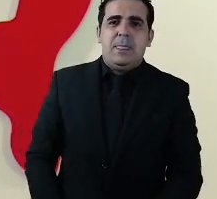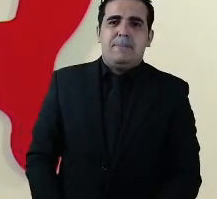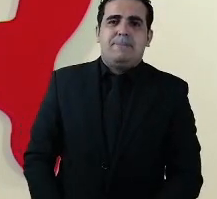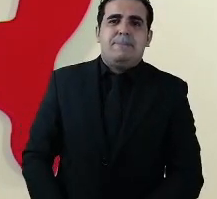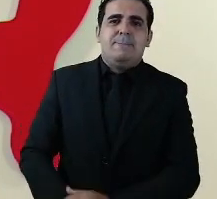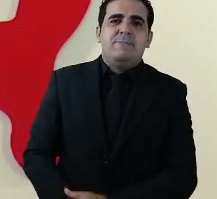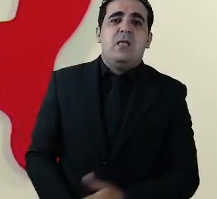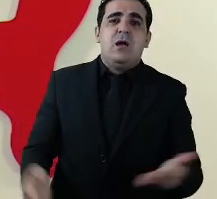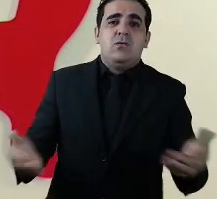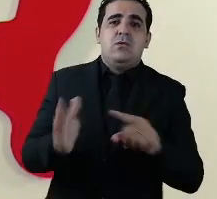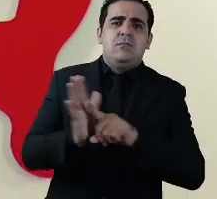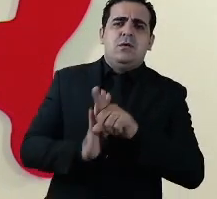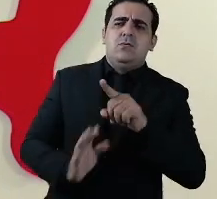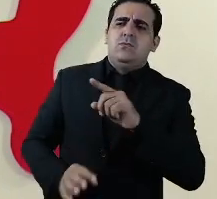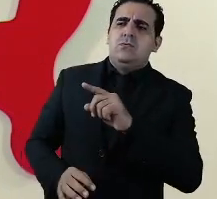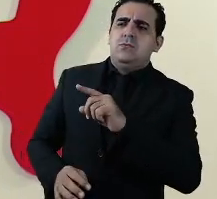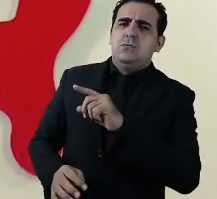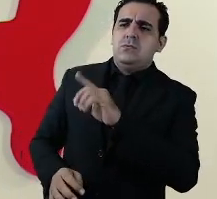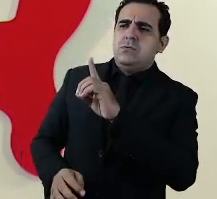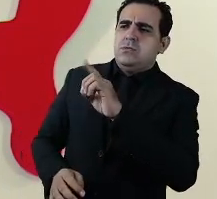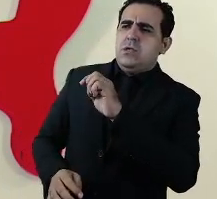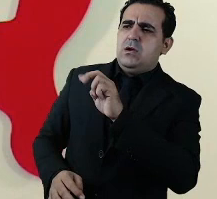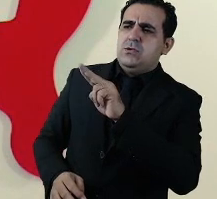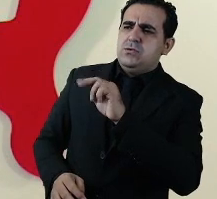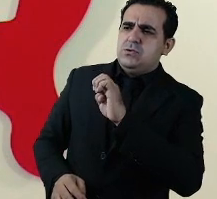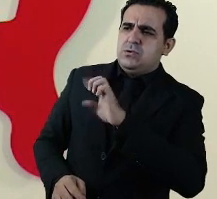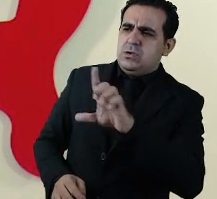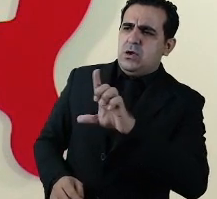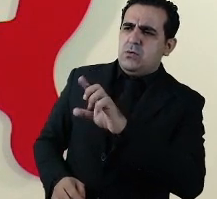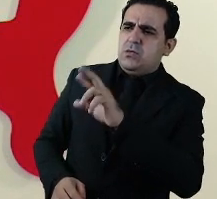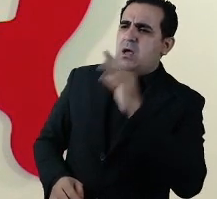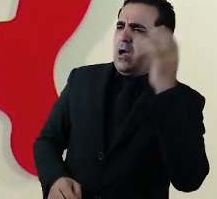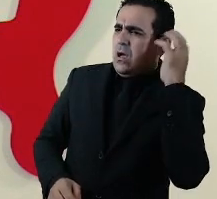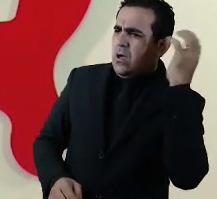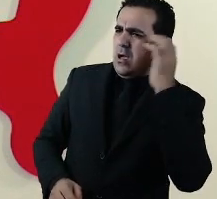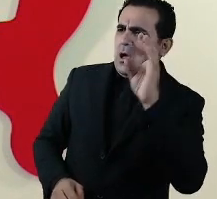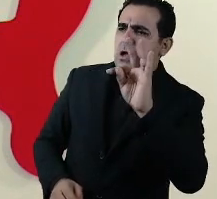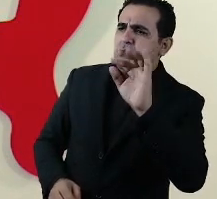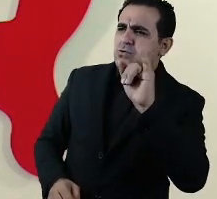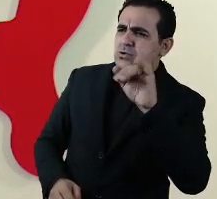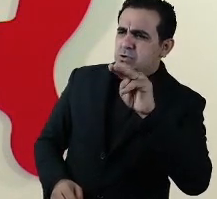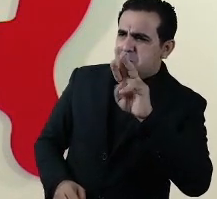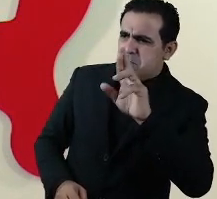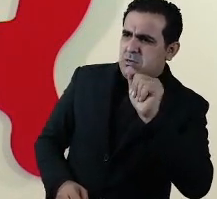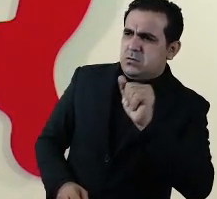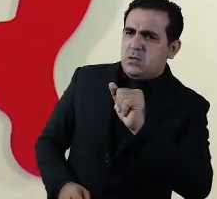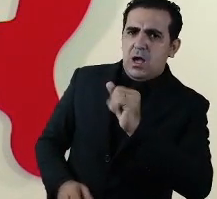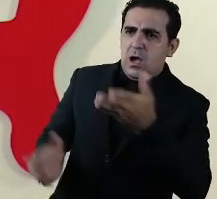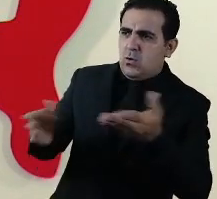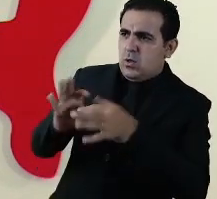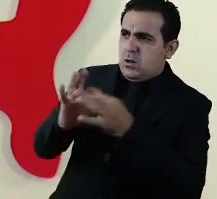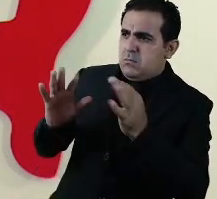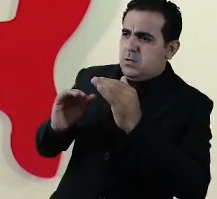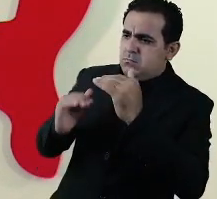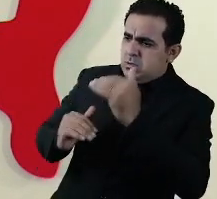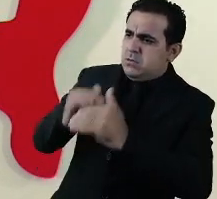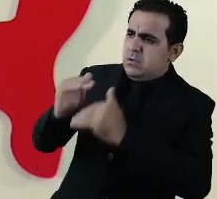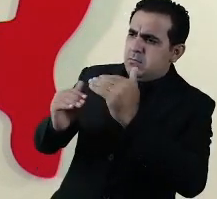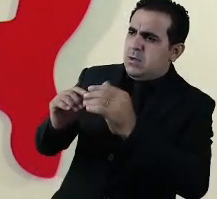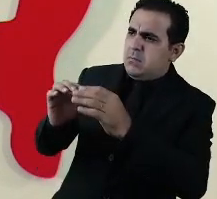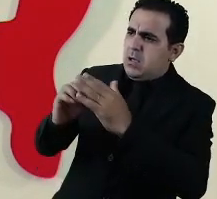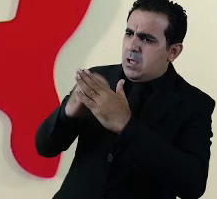a pergunta seguinte é do repórter Daniel Amorim da Rádio Timbira com a liberação gradual das atividades